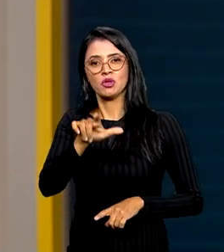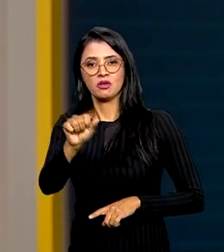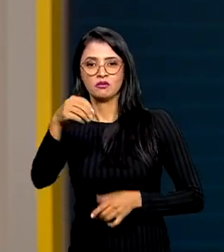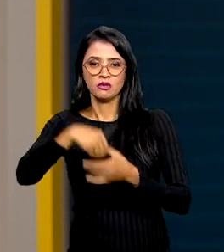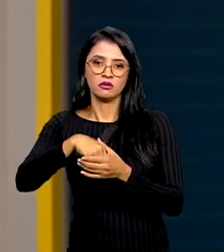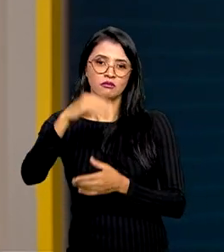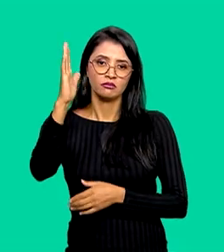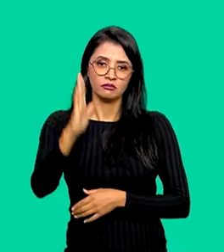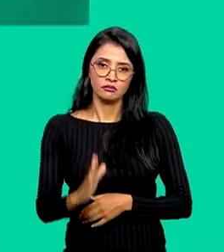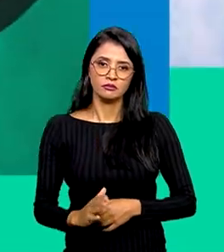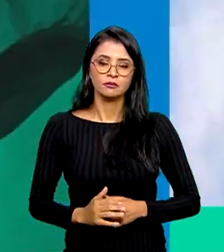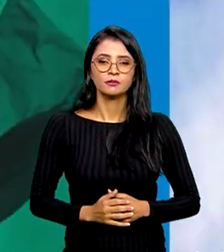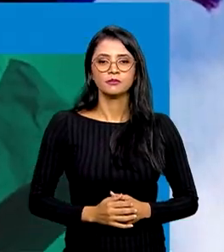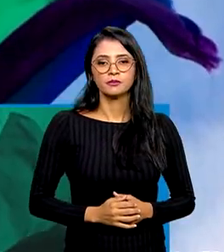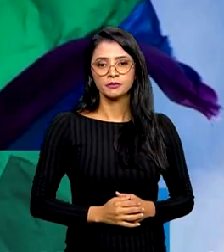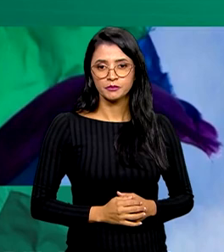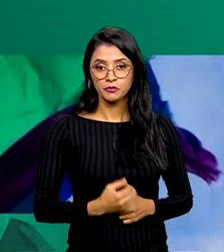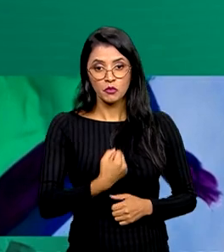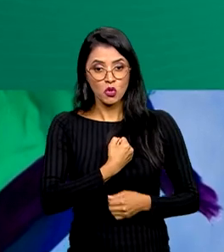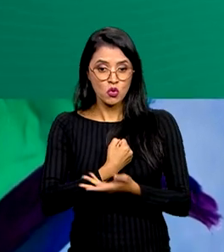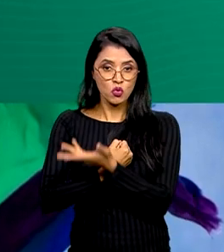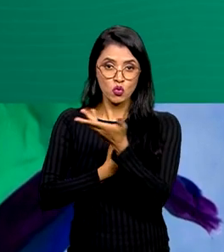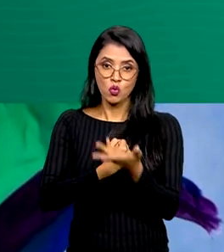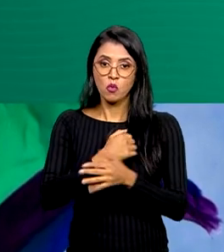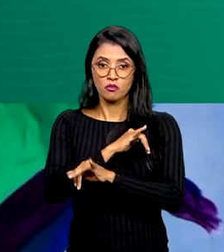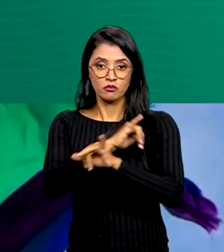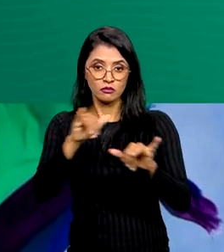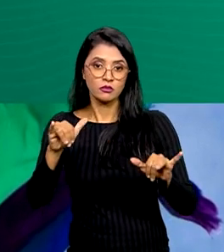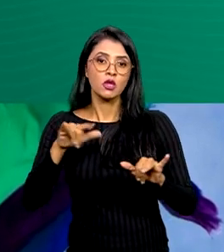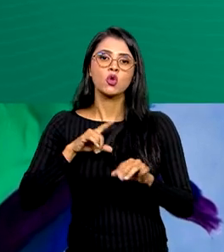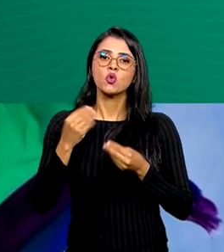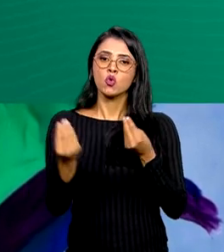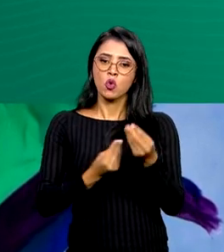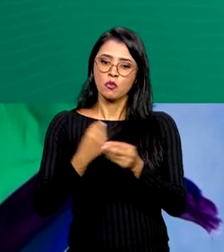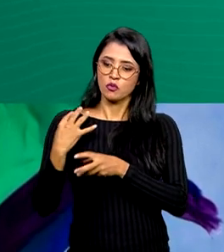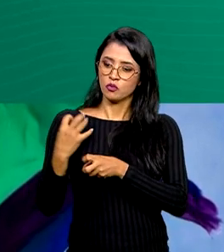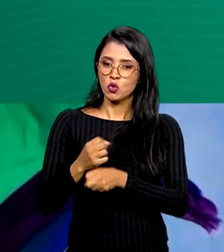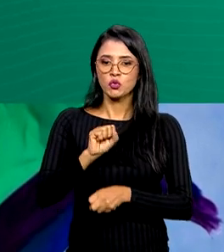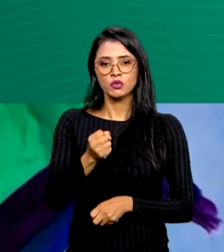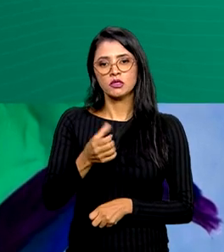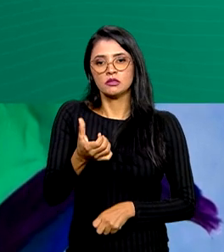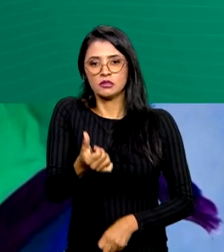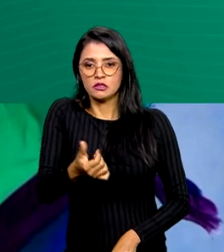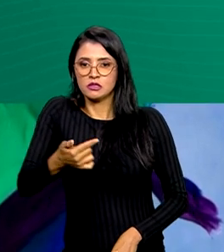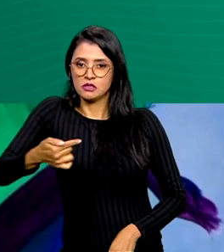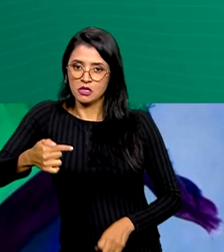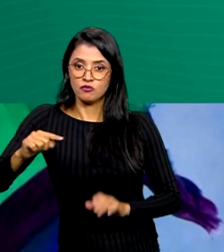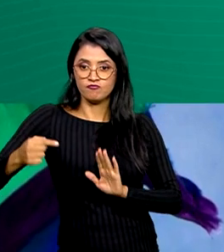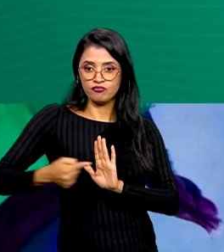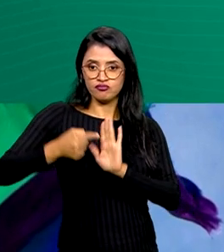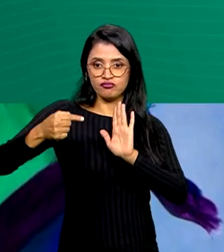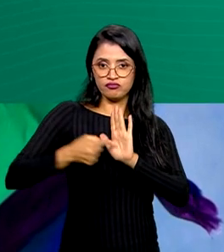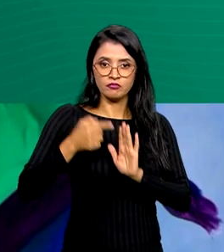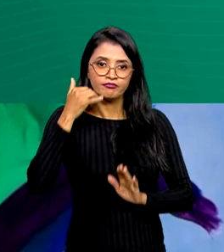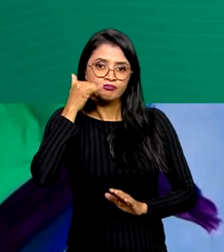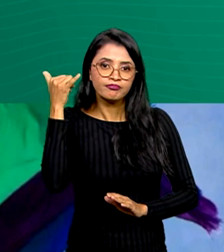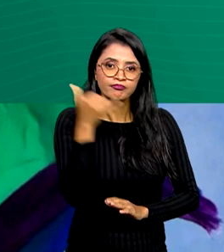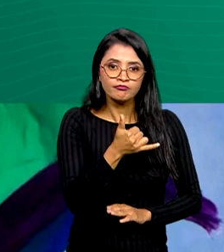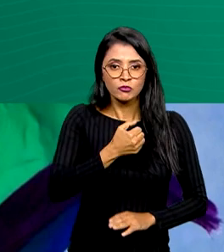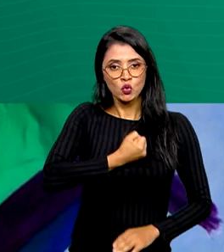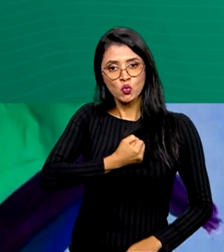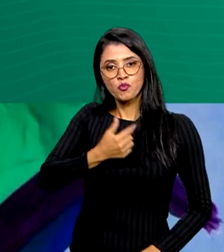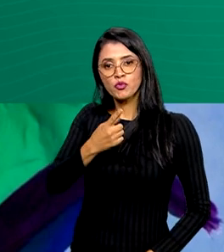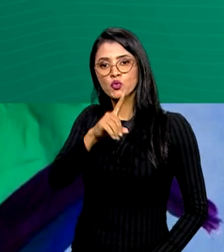Brasil. Os números foram registrados por meio de 867 denúncias ao DISC-100 e